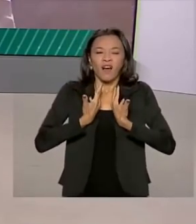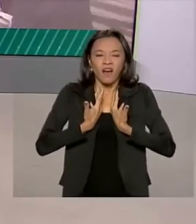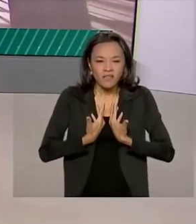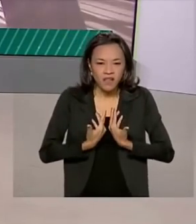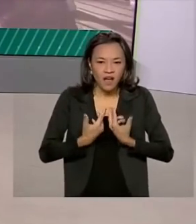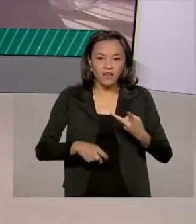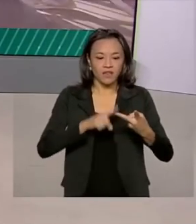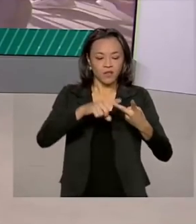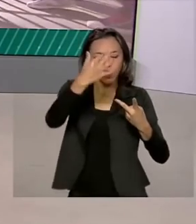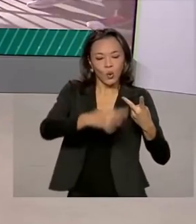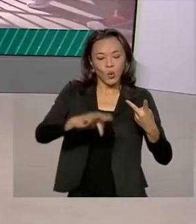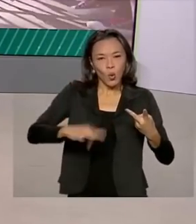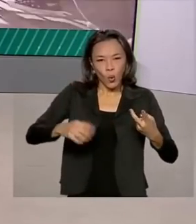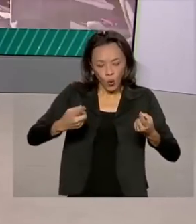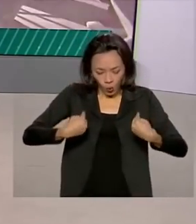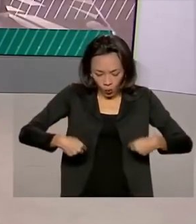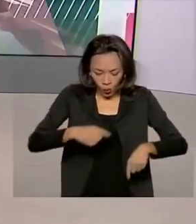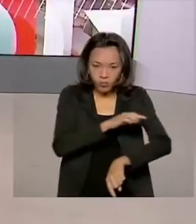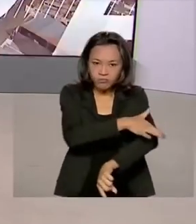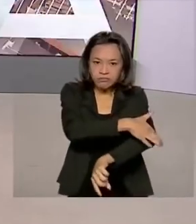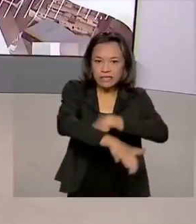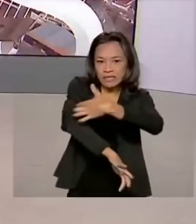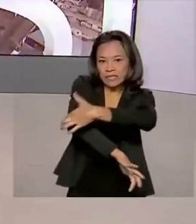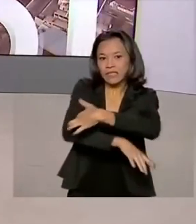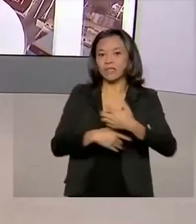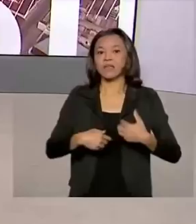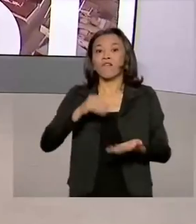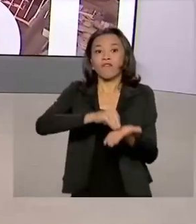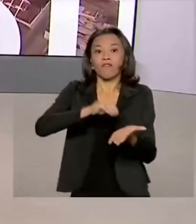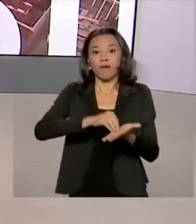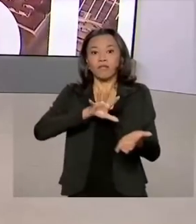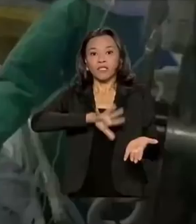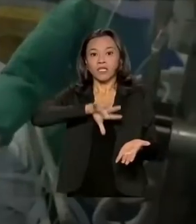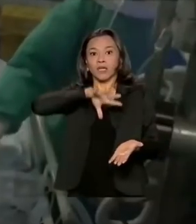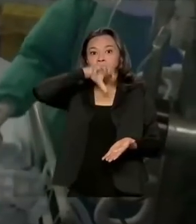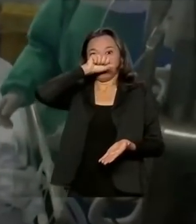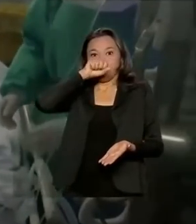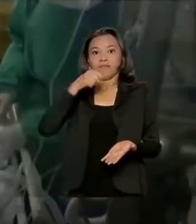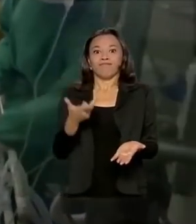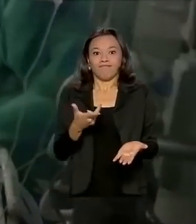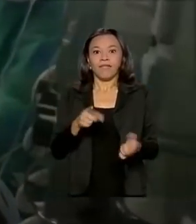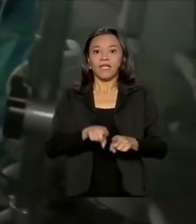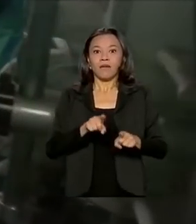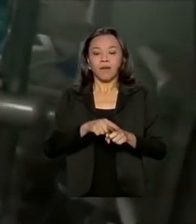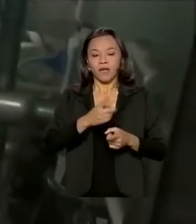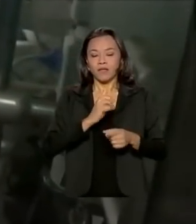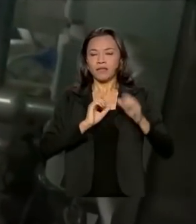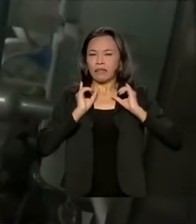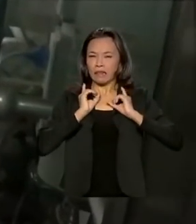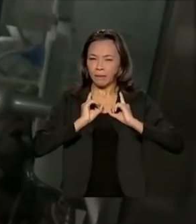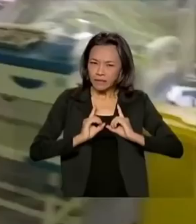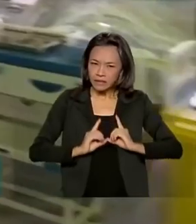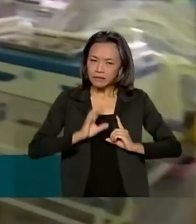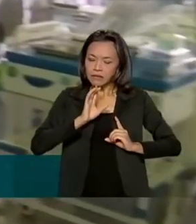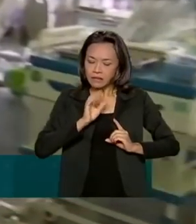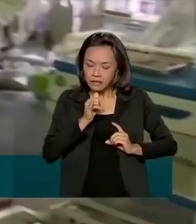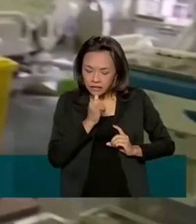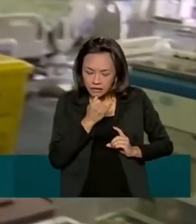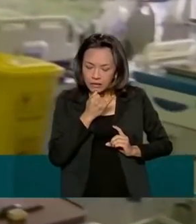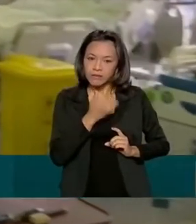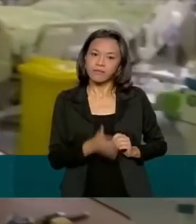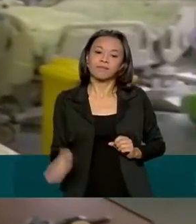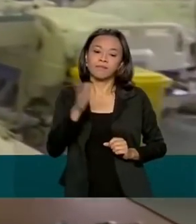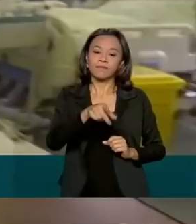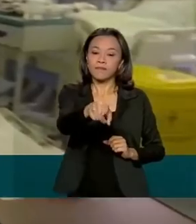excessivo, dor nas articulações, falta de ar e até depressão. Vários casos de internação por Covid